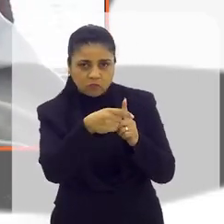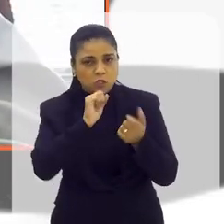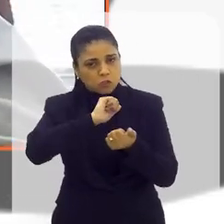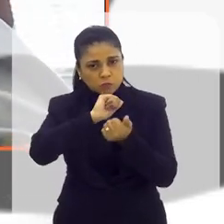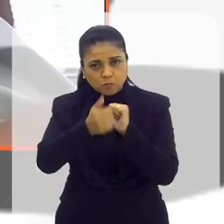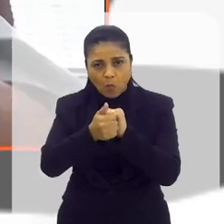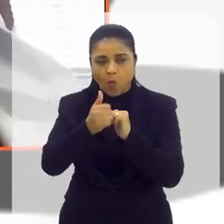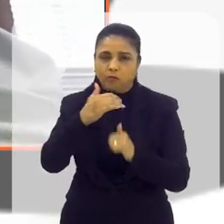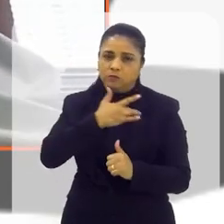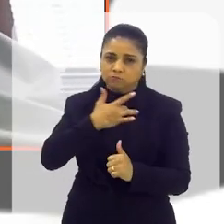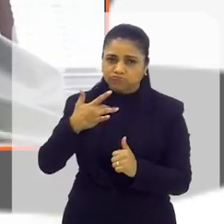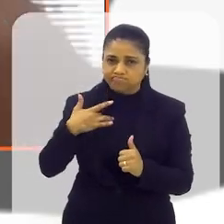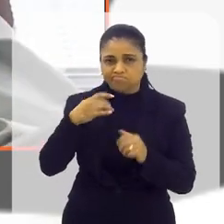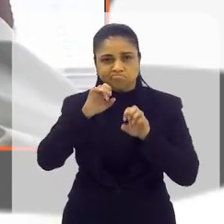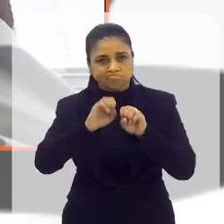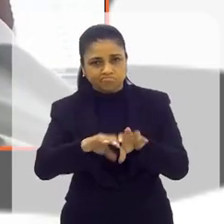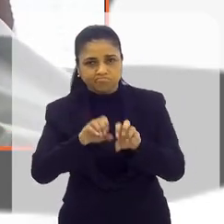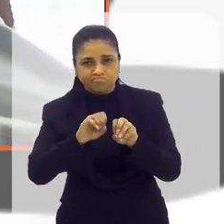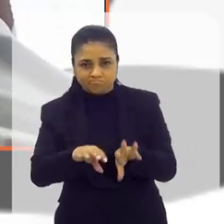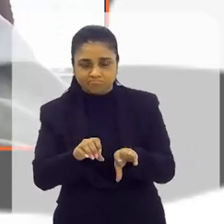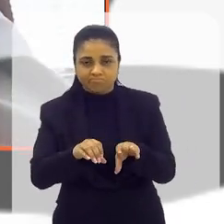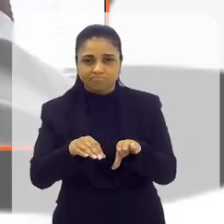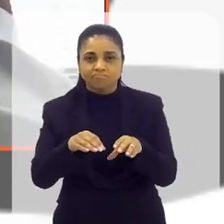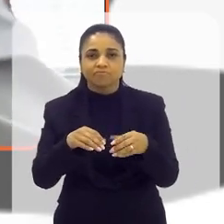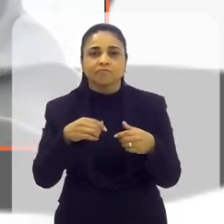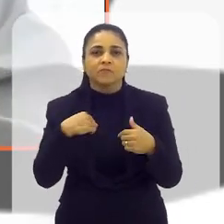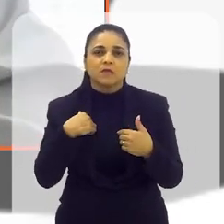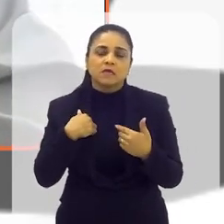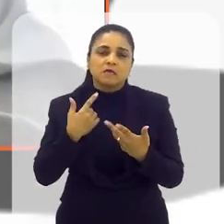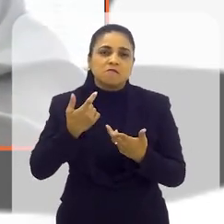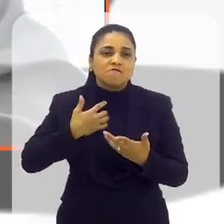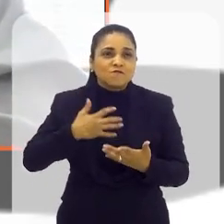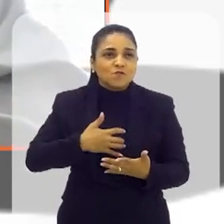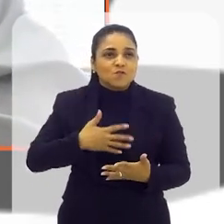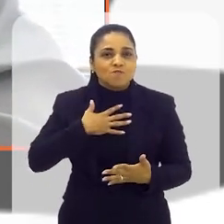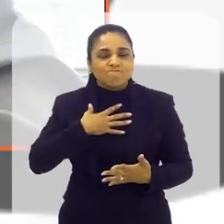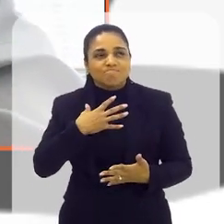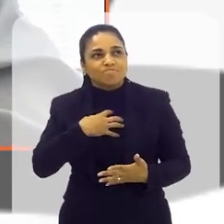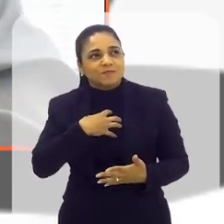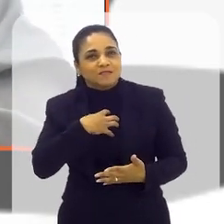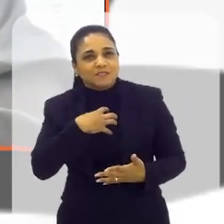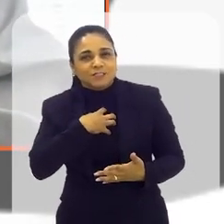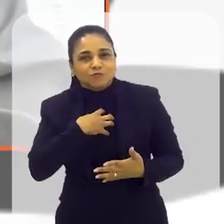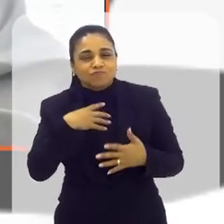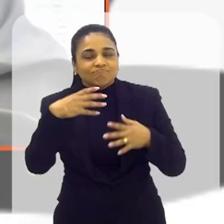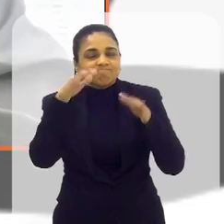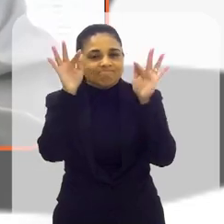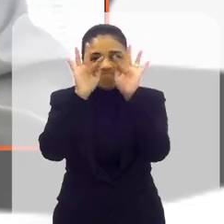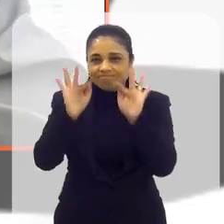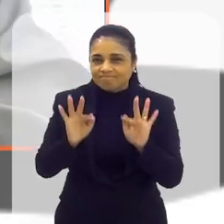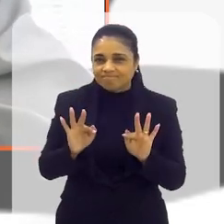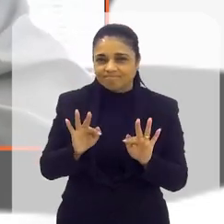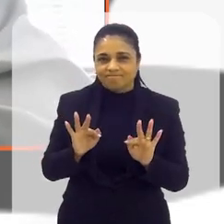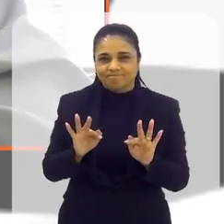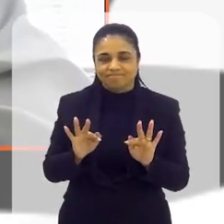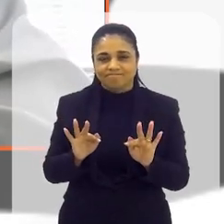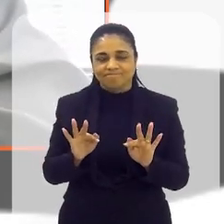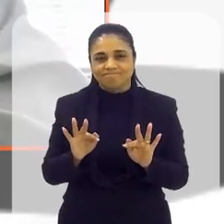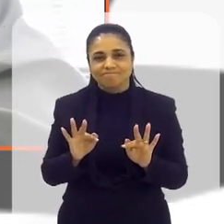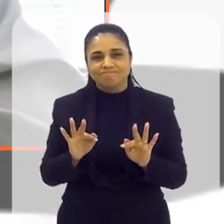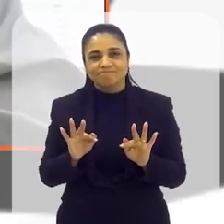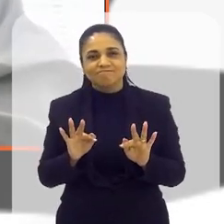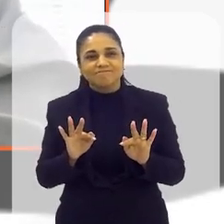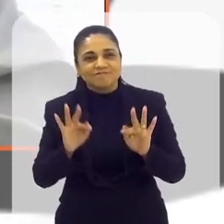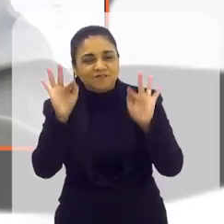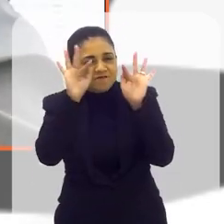assistência, como do esporte, da saúde e da educação. Então, a gente fica muito feliz